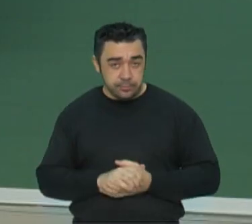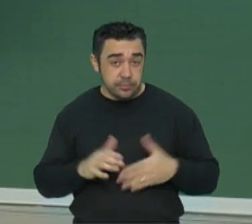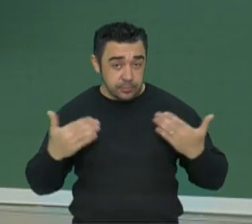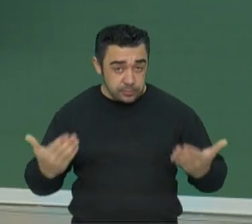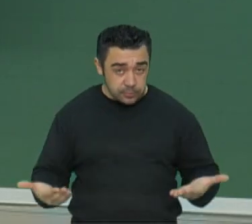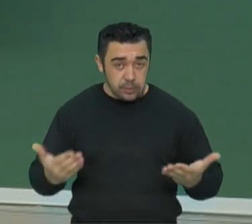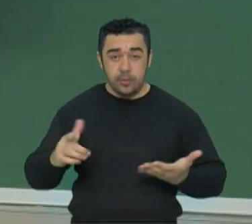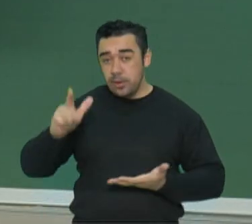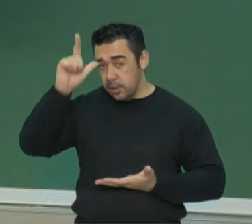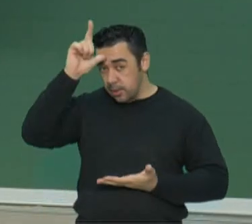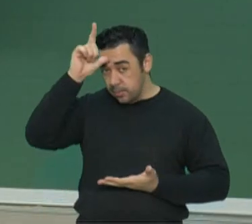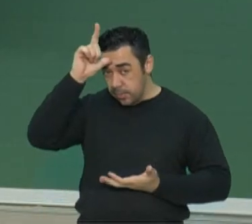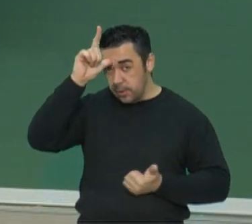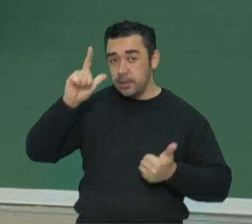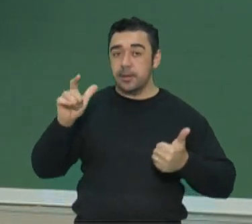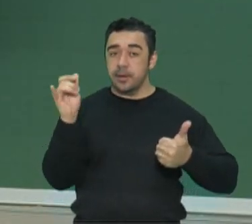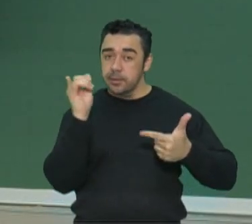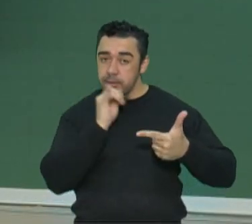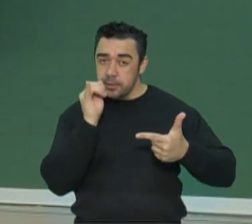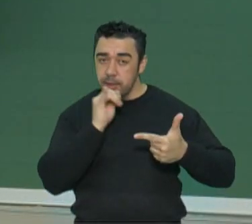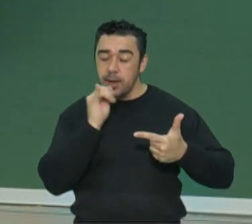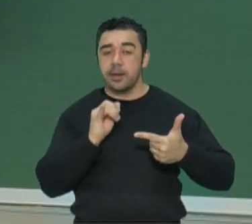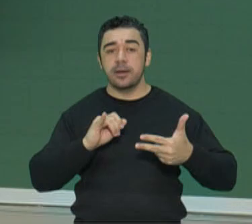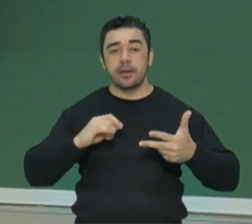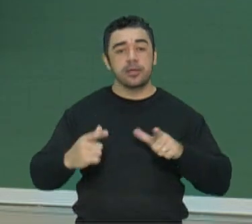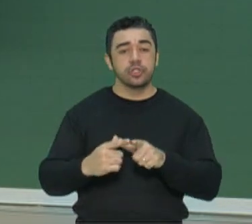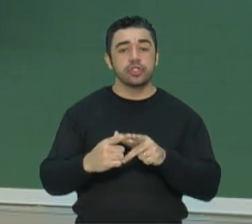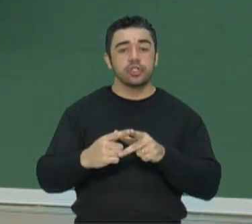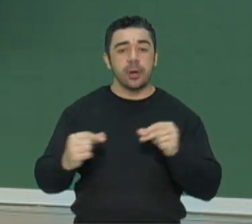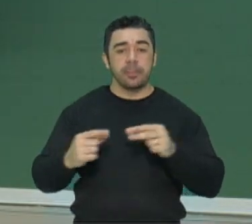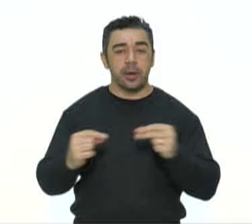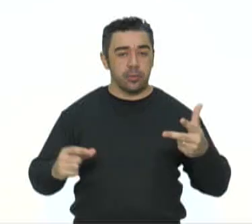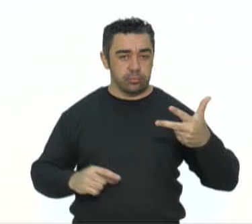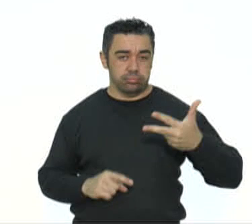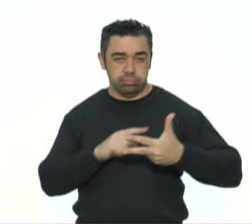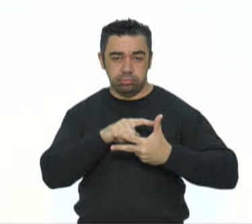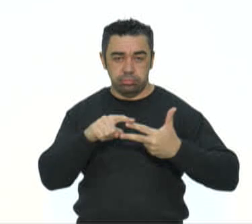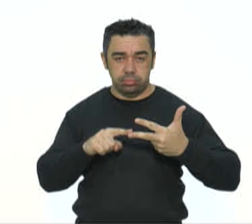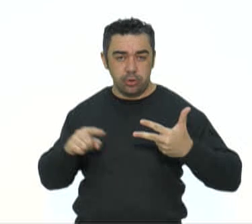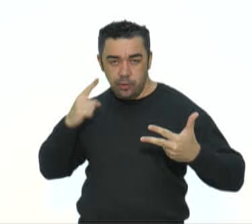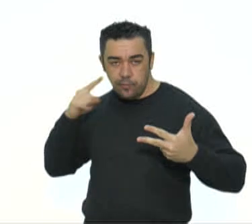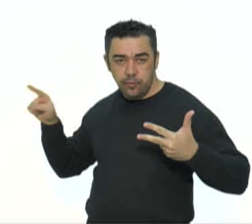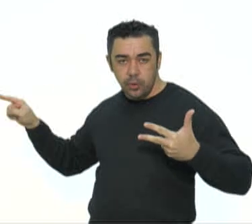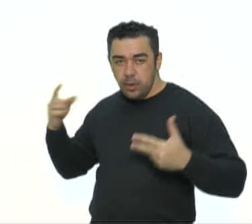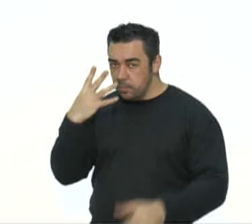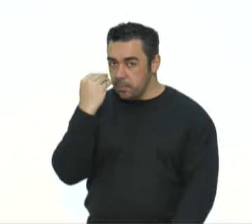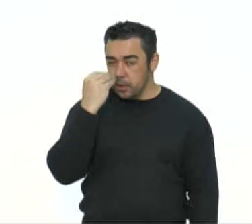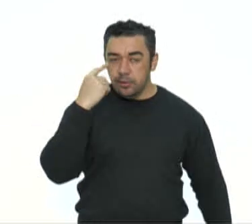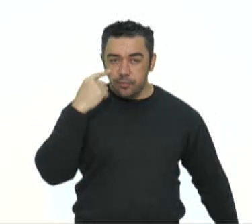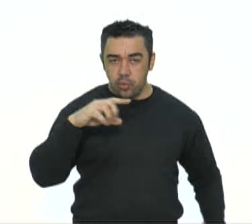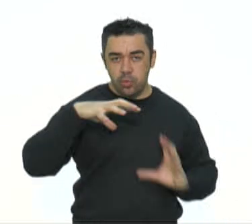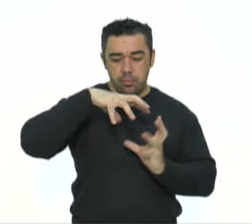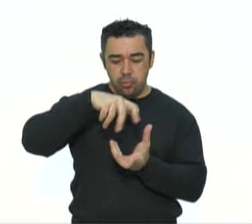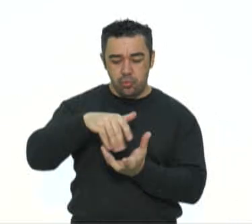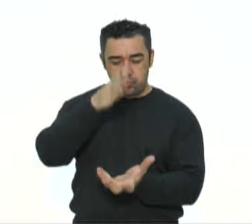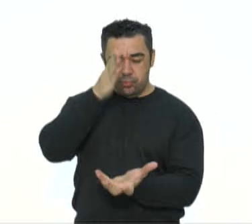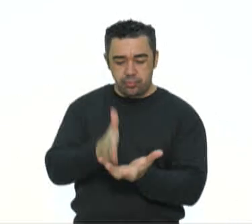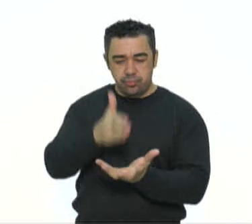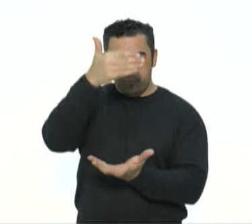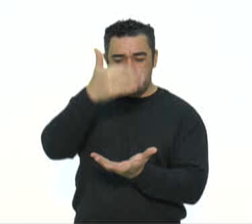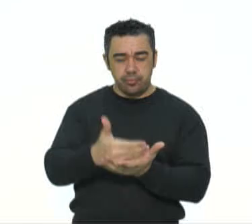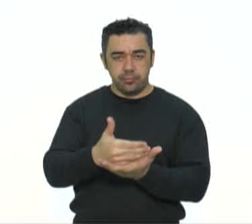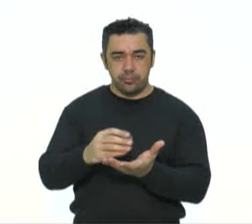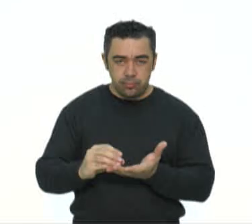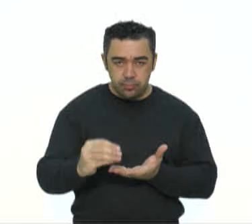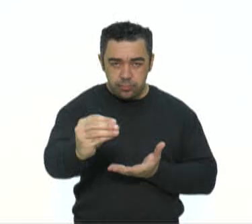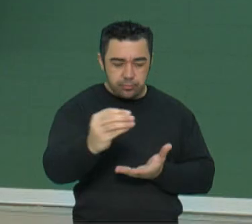Alemanha, Itália, Japão. aqui uma imagem que a gente já até usou nas aulas. O mundo sendo dividido pelo Hitler,